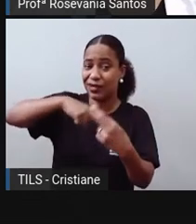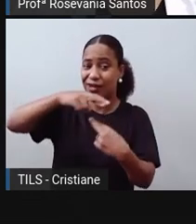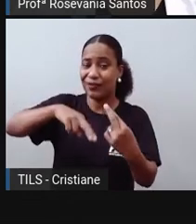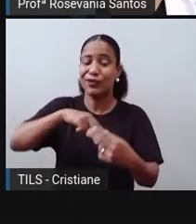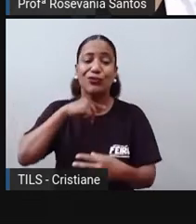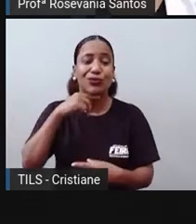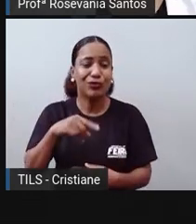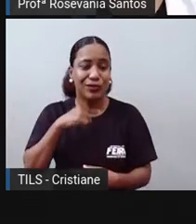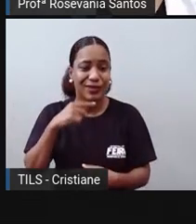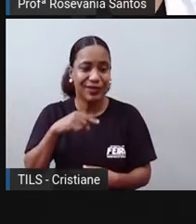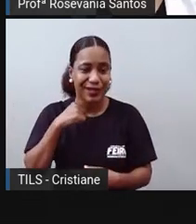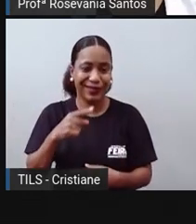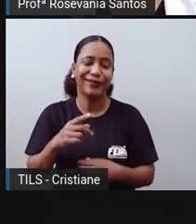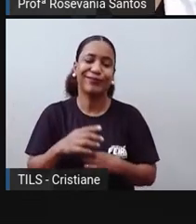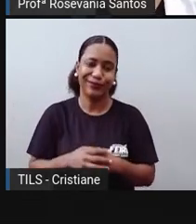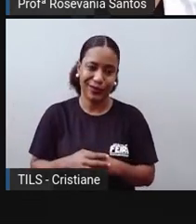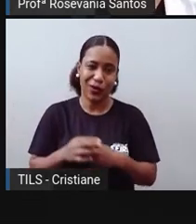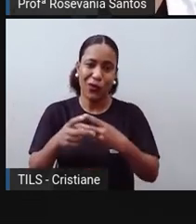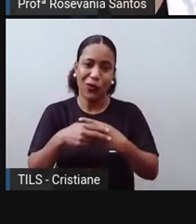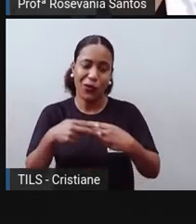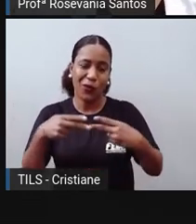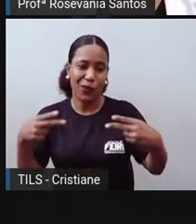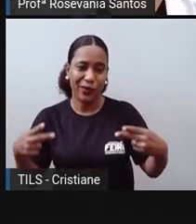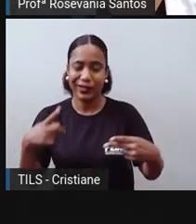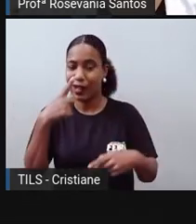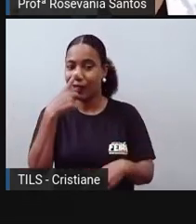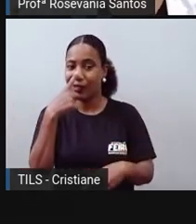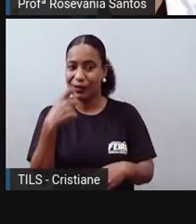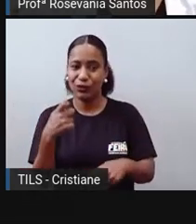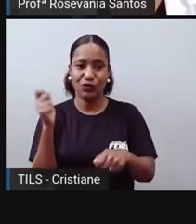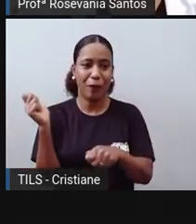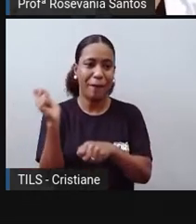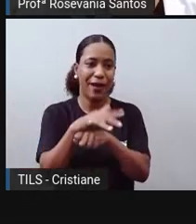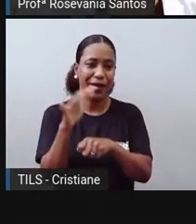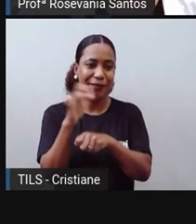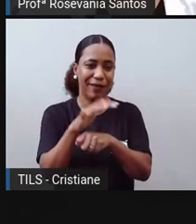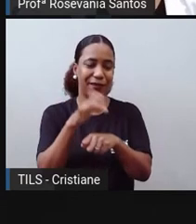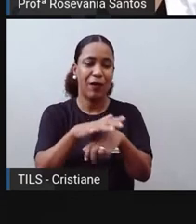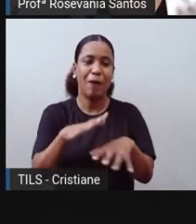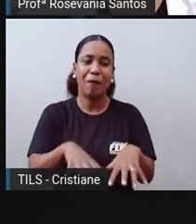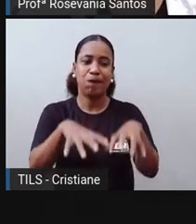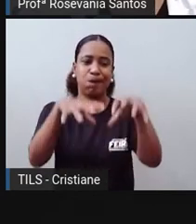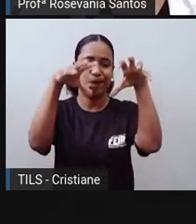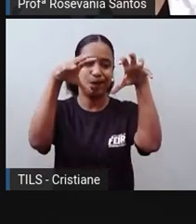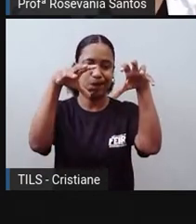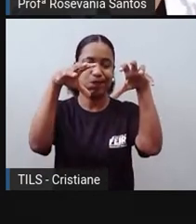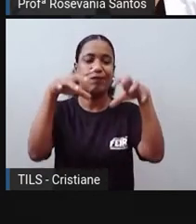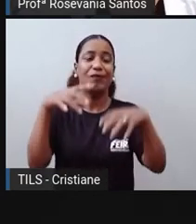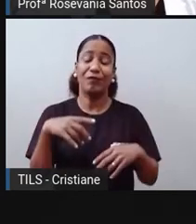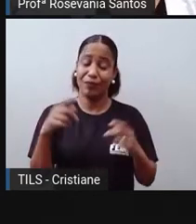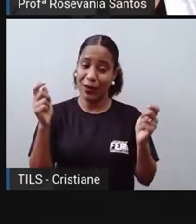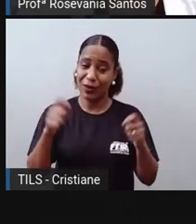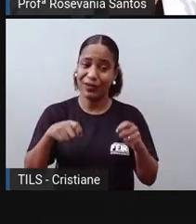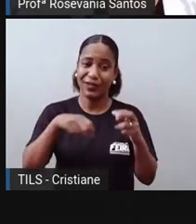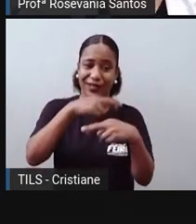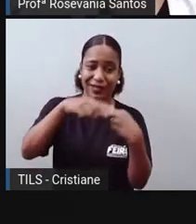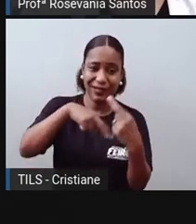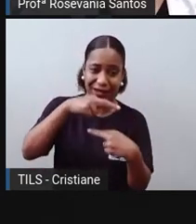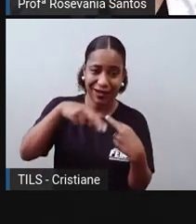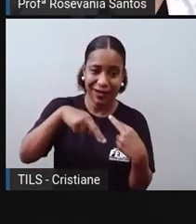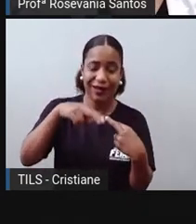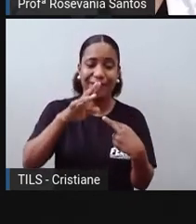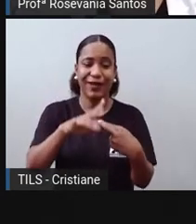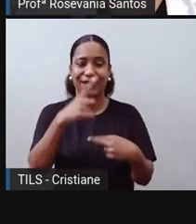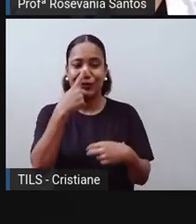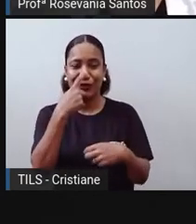joga mais coisas, né, que deveriam, que poderiam ser reaproveitadas, reutilizadas, recicladas, a gente joga